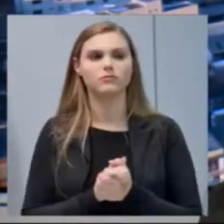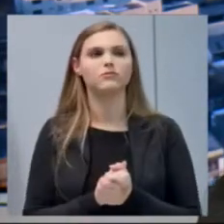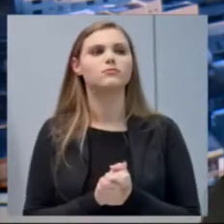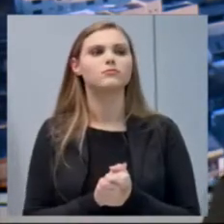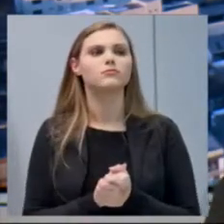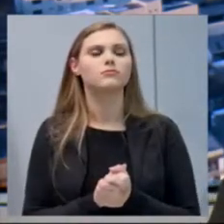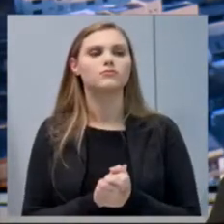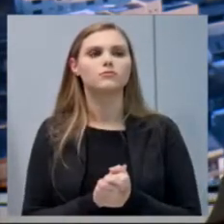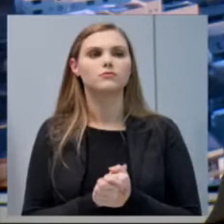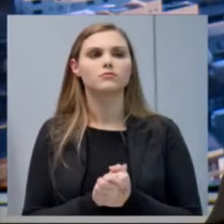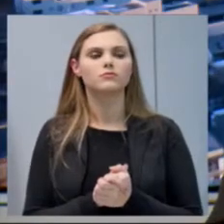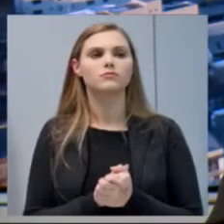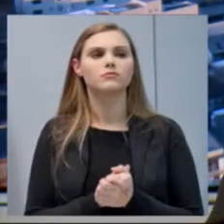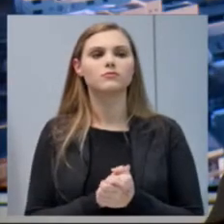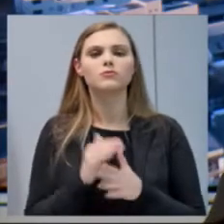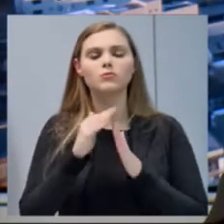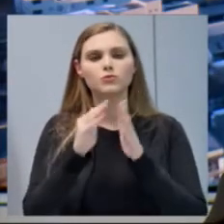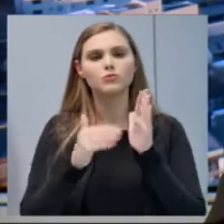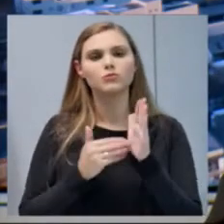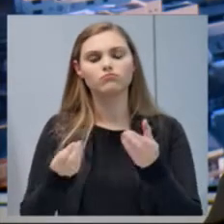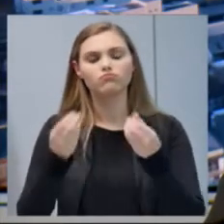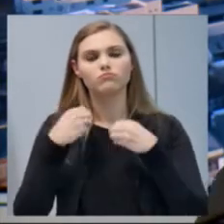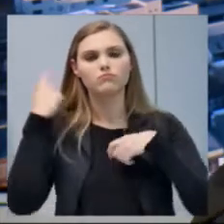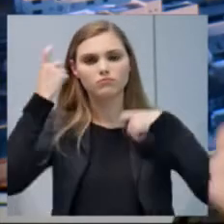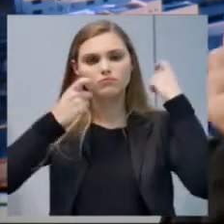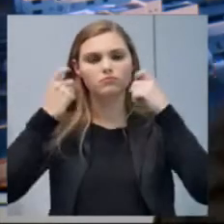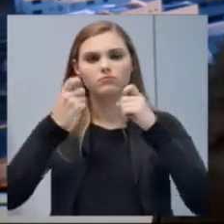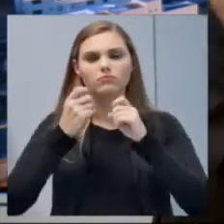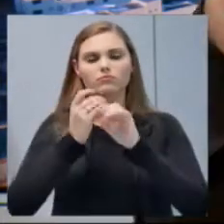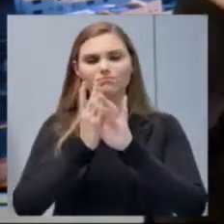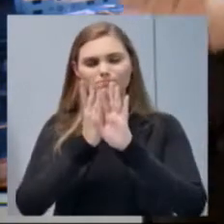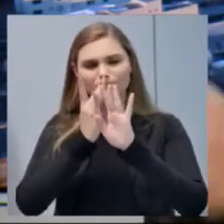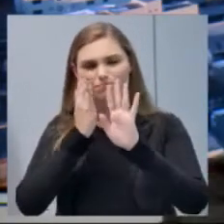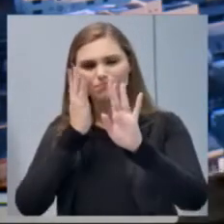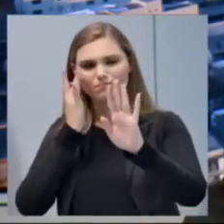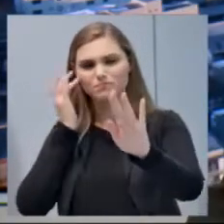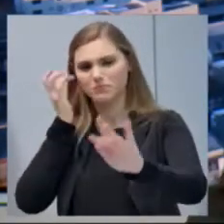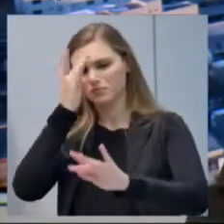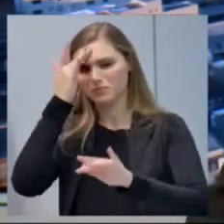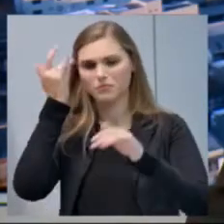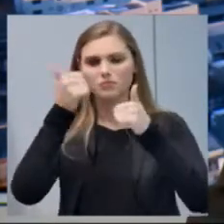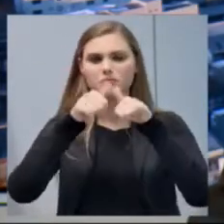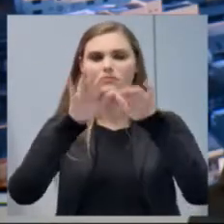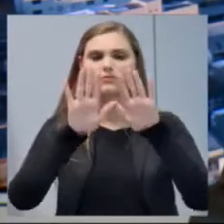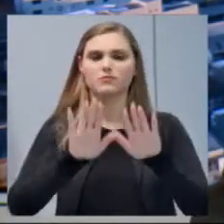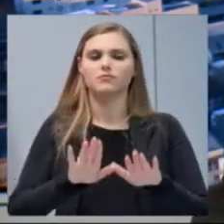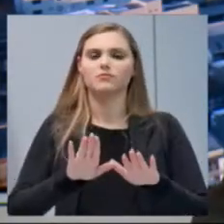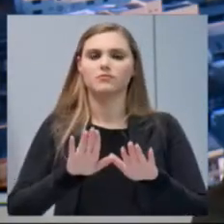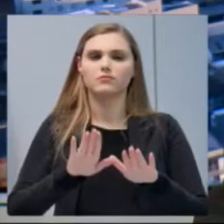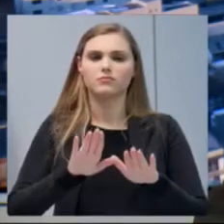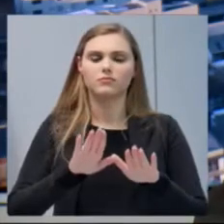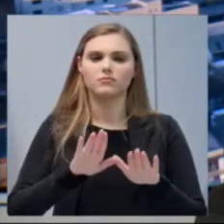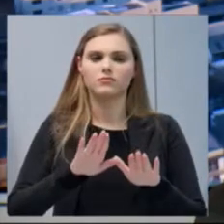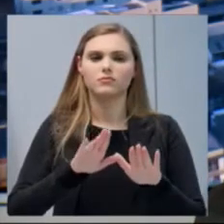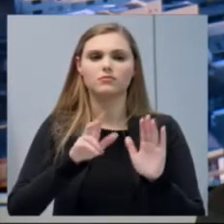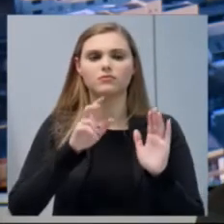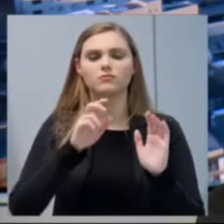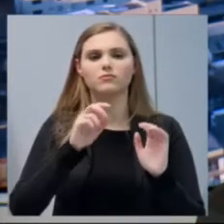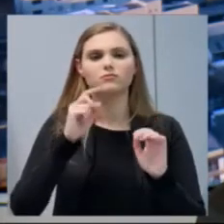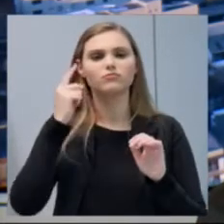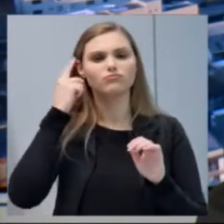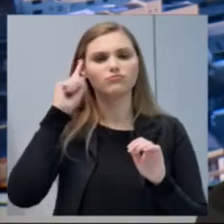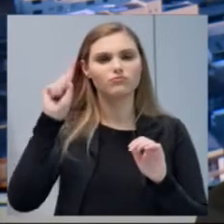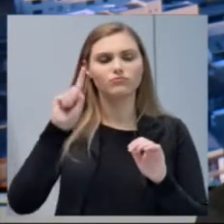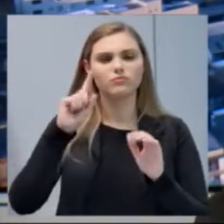traz a preocupação das enormes filas, que inclusive pessoas acabam ficando de um dia para o outro para serem atendidas,